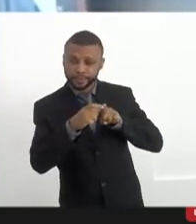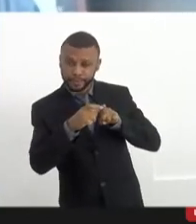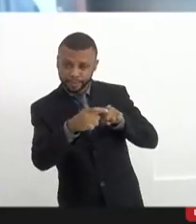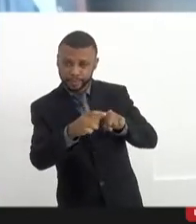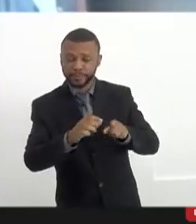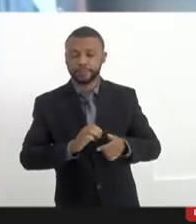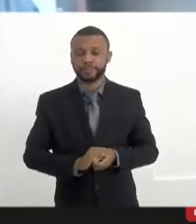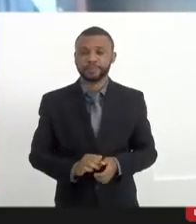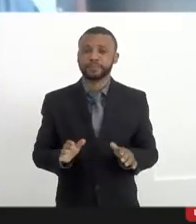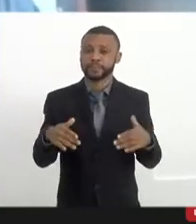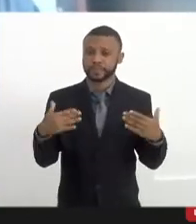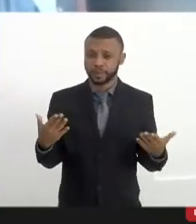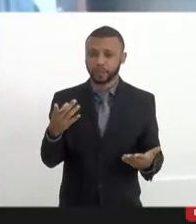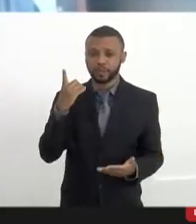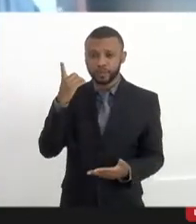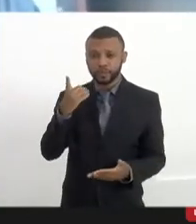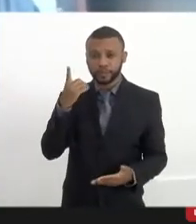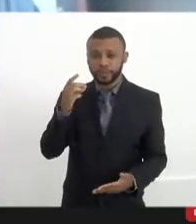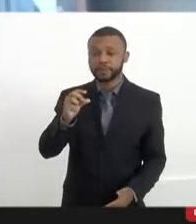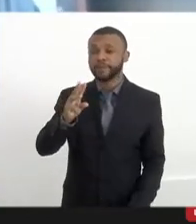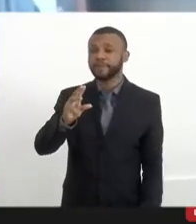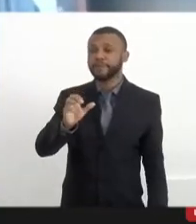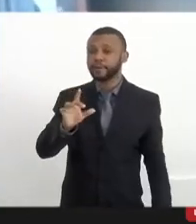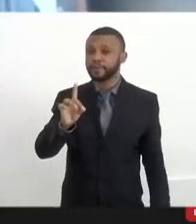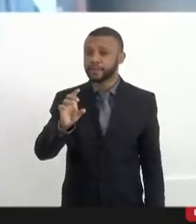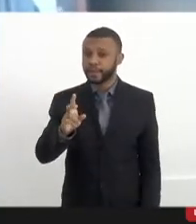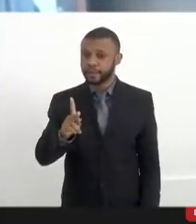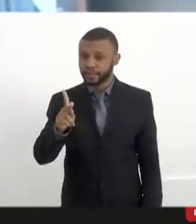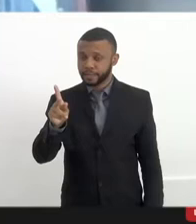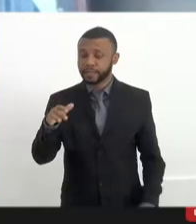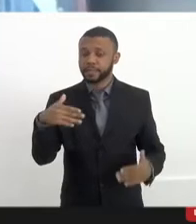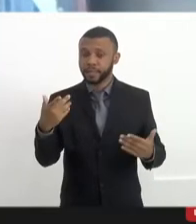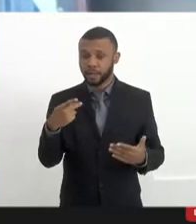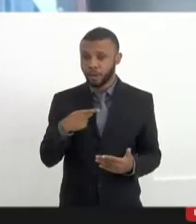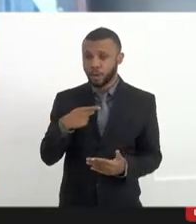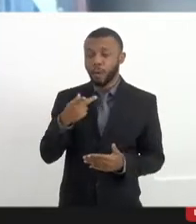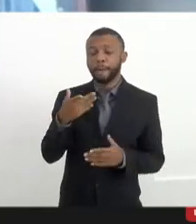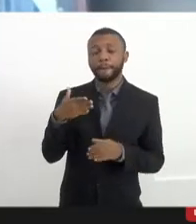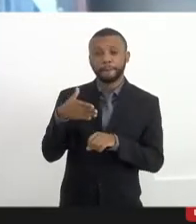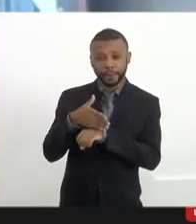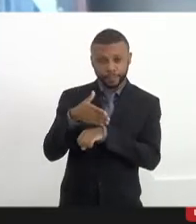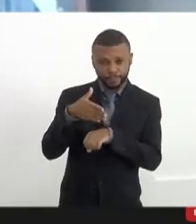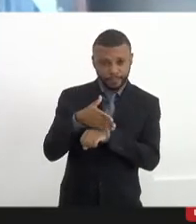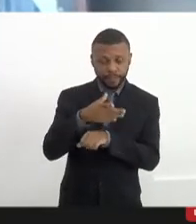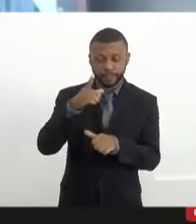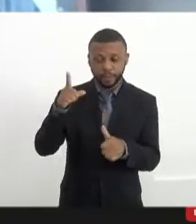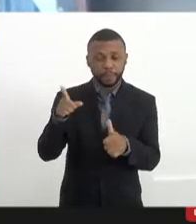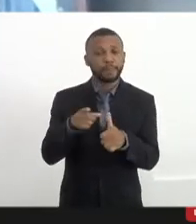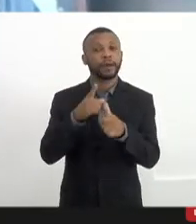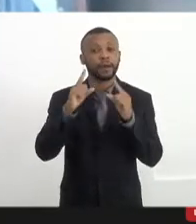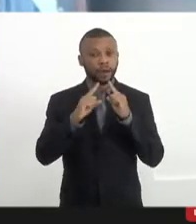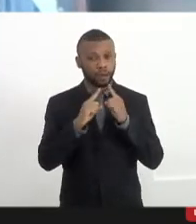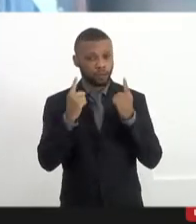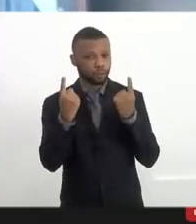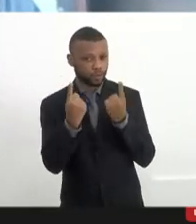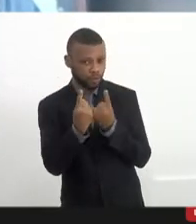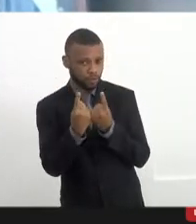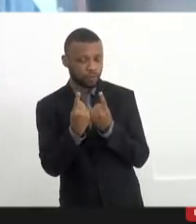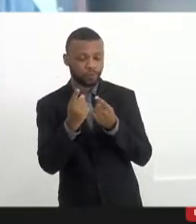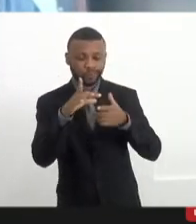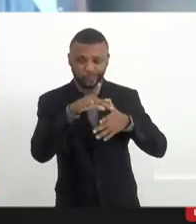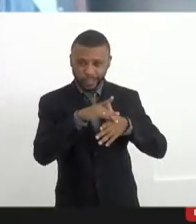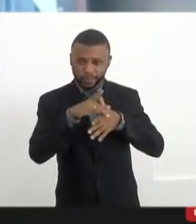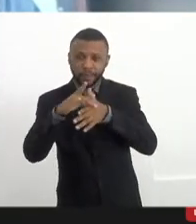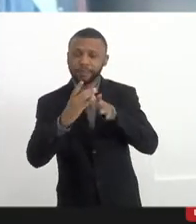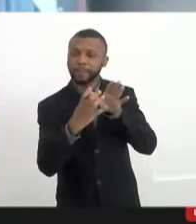Valdeck, eu participei da primeira reunião dessa frente